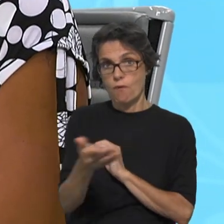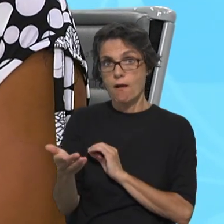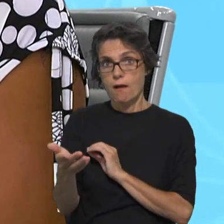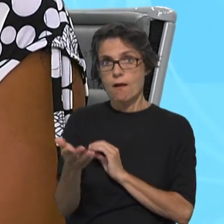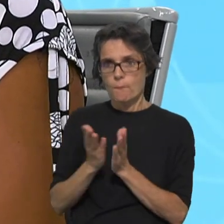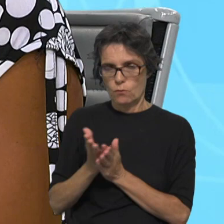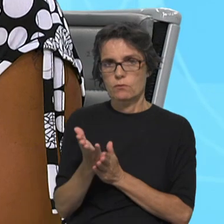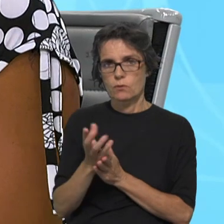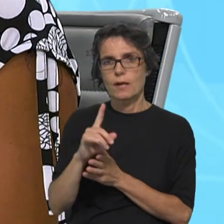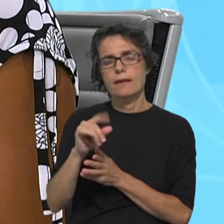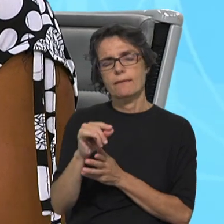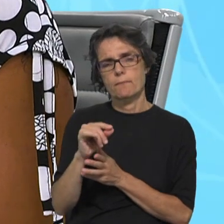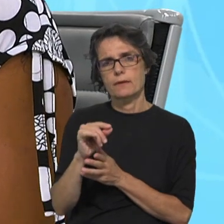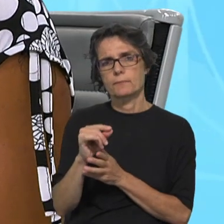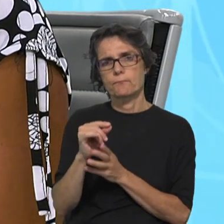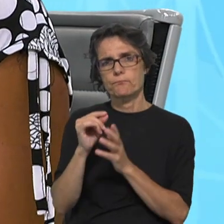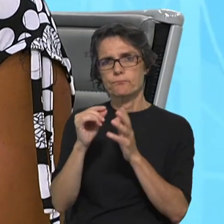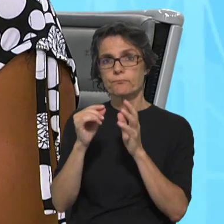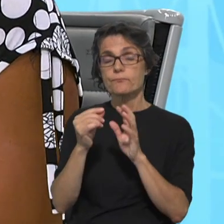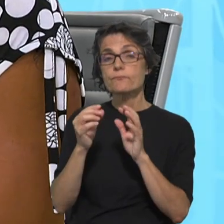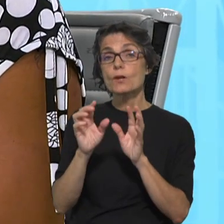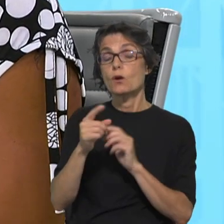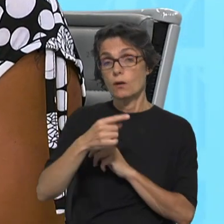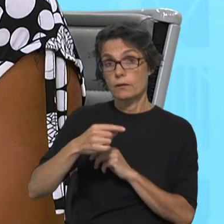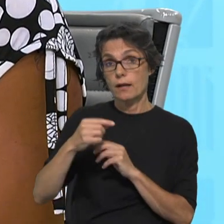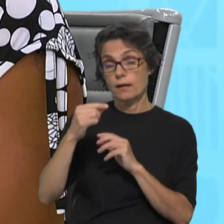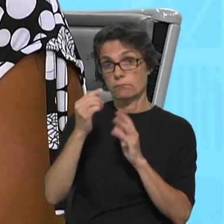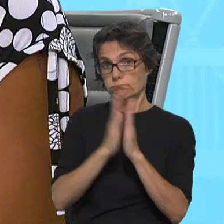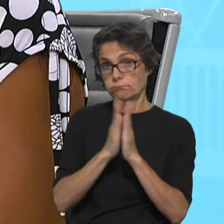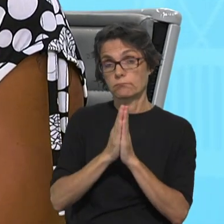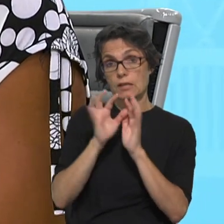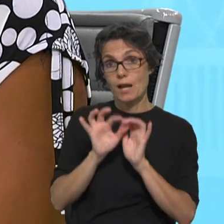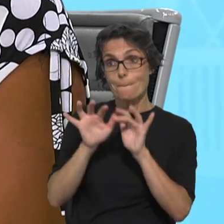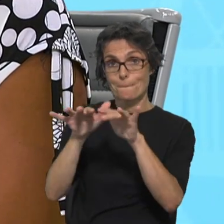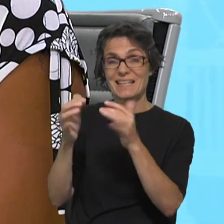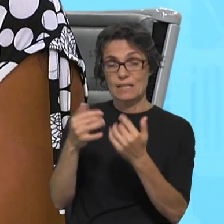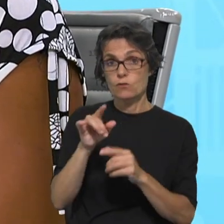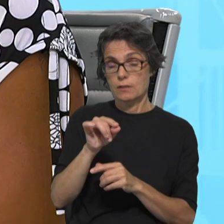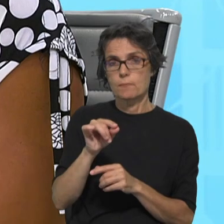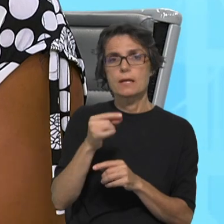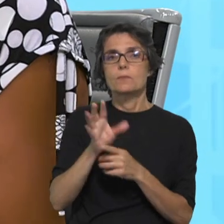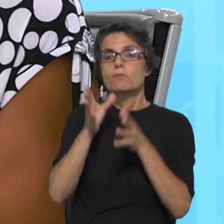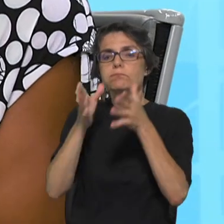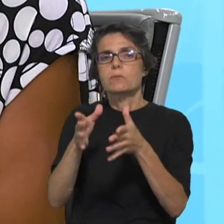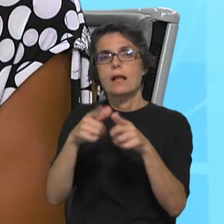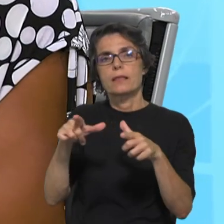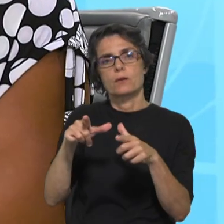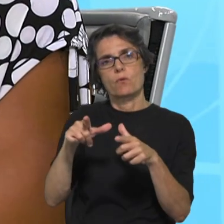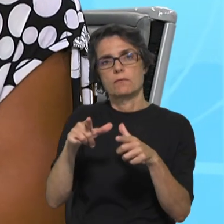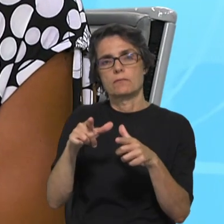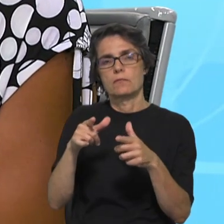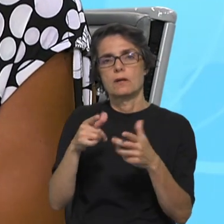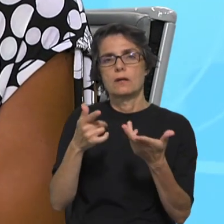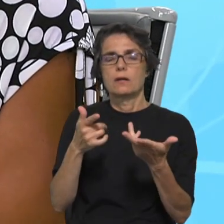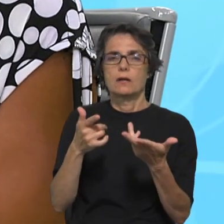a nível pastoral e a pastoral das migrações faz esta reflexão, nós damos atenção à língua materna, que para os pais é